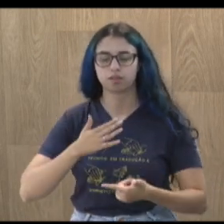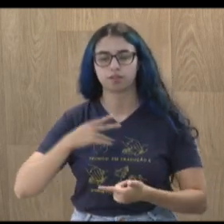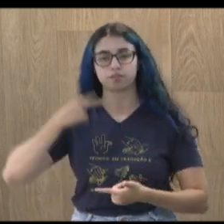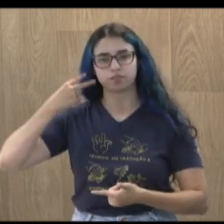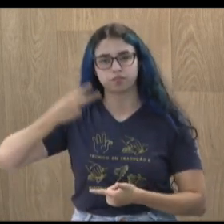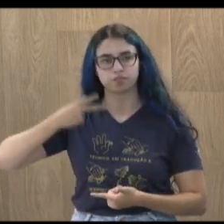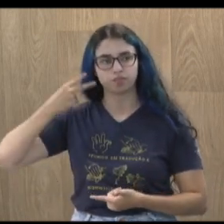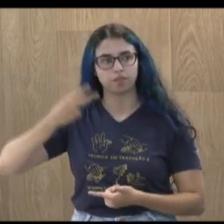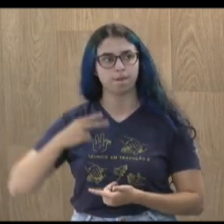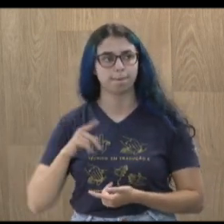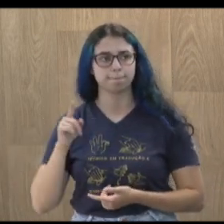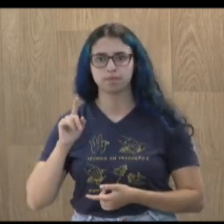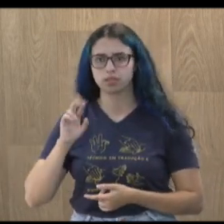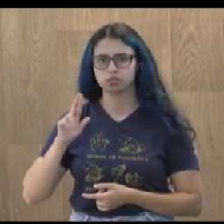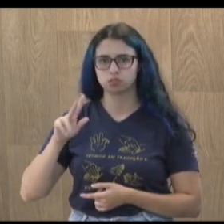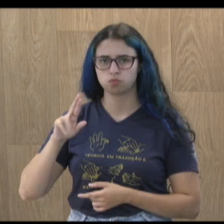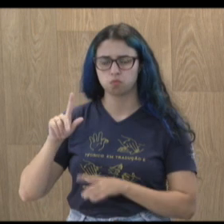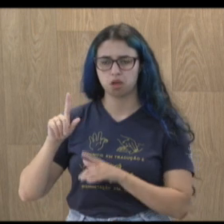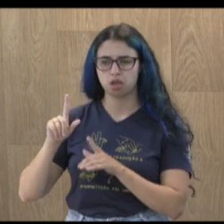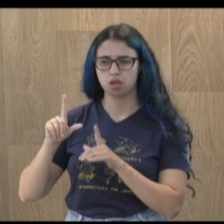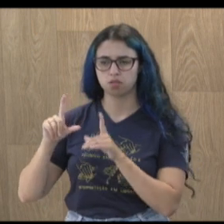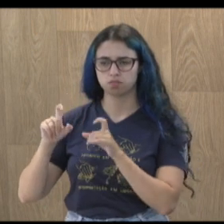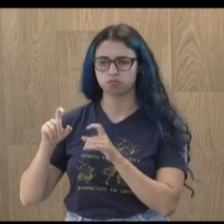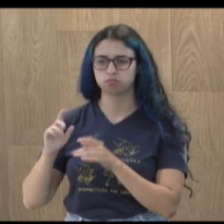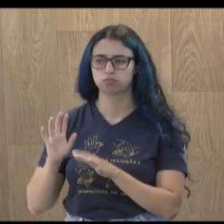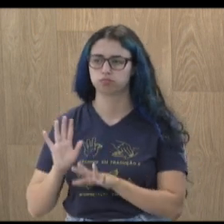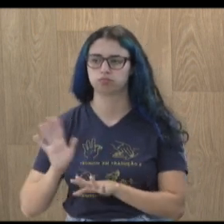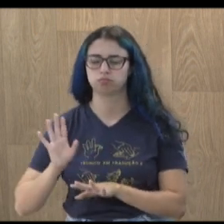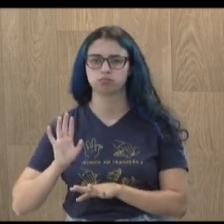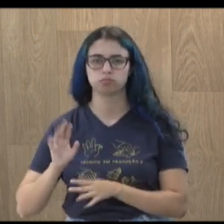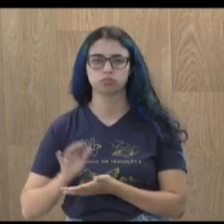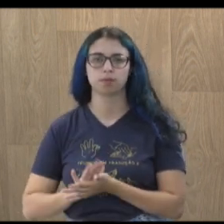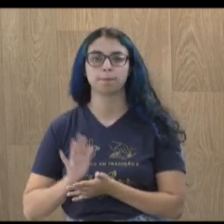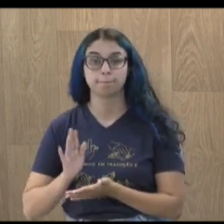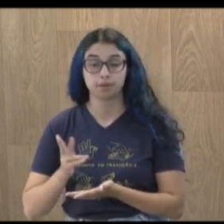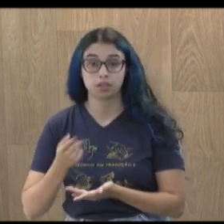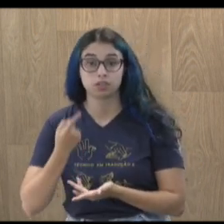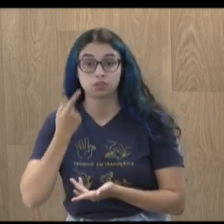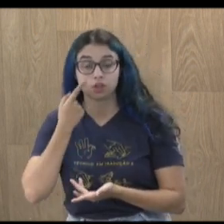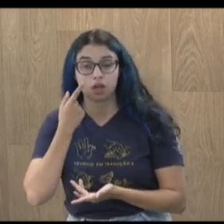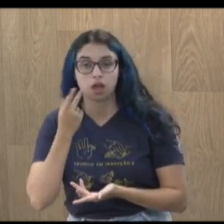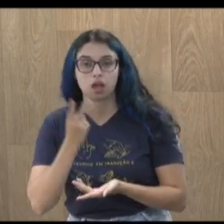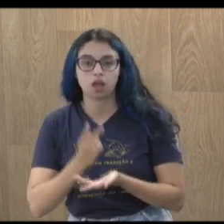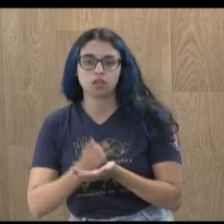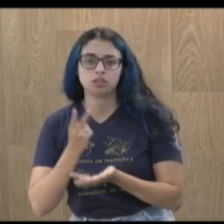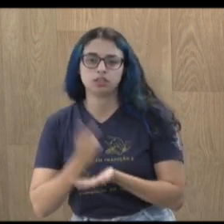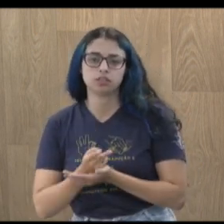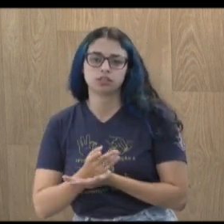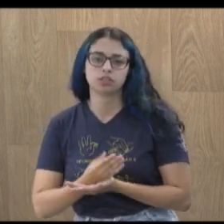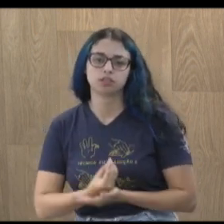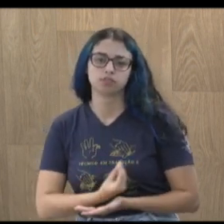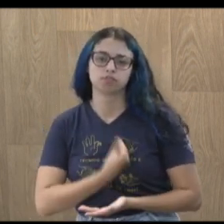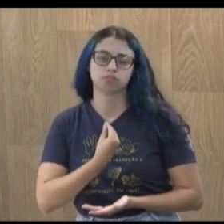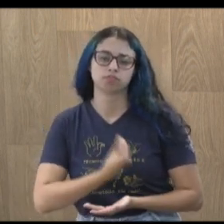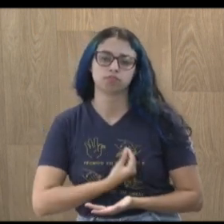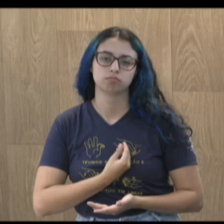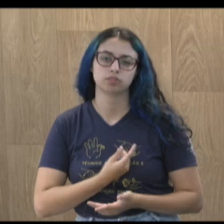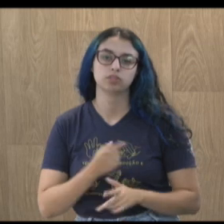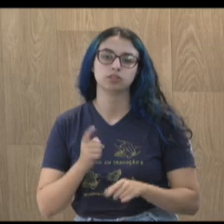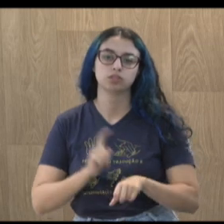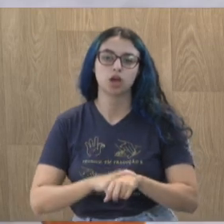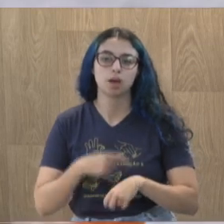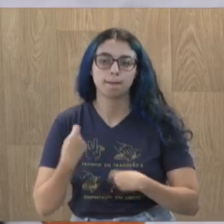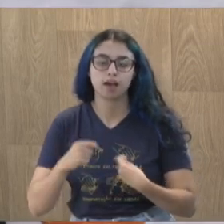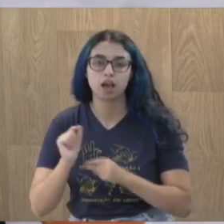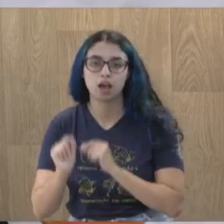é essa imagem, Dorel, essa é outra solicitação, mas que esse vereador está sempre presente, não só vendo o problema, como tentar trazer a solução, a gente mesmo